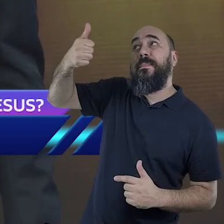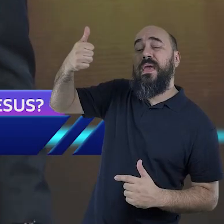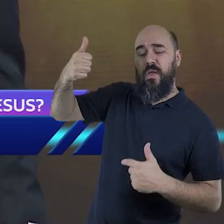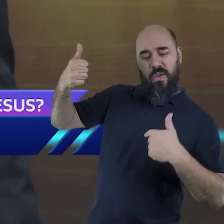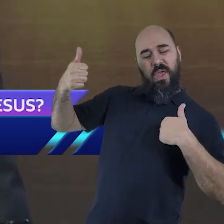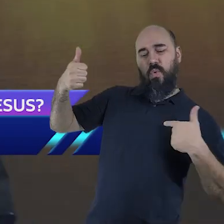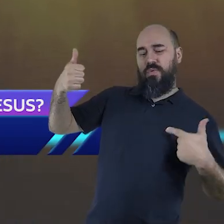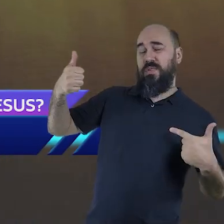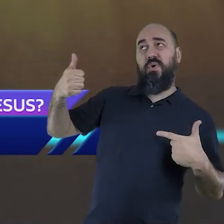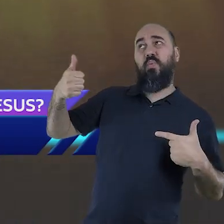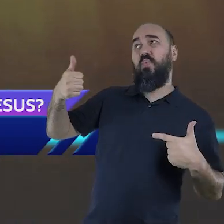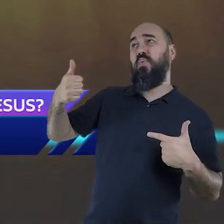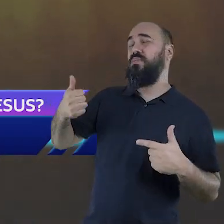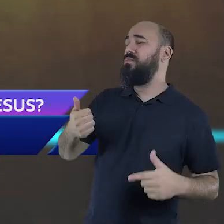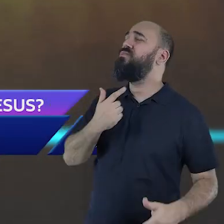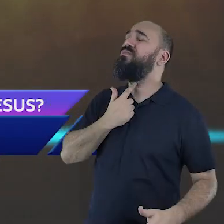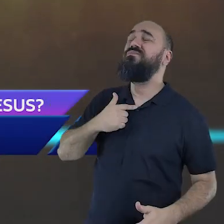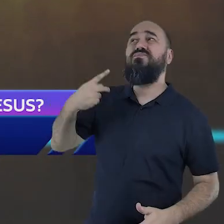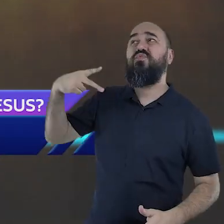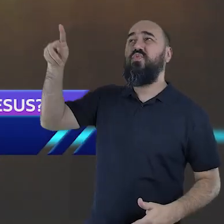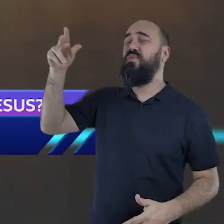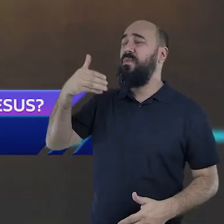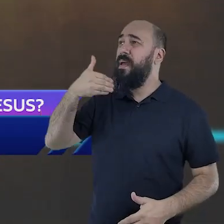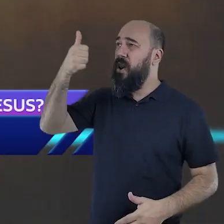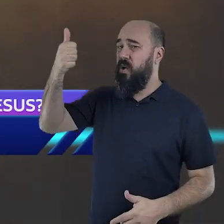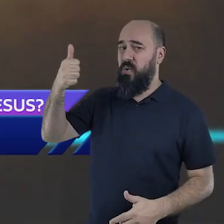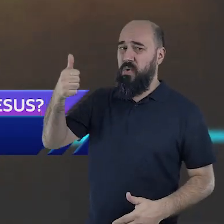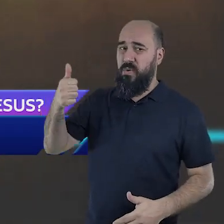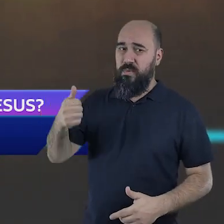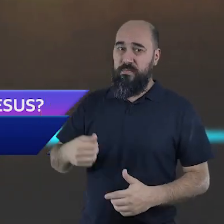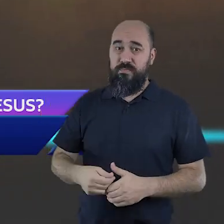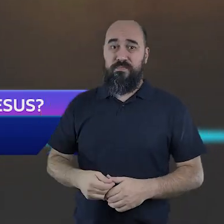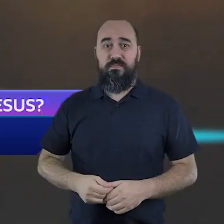Qual era o cálice que Jesus se referia aqui?